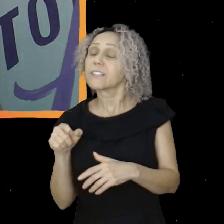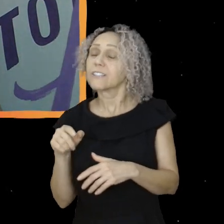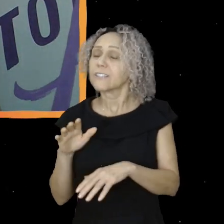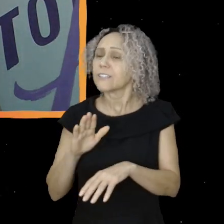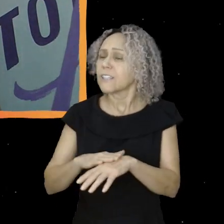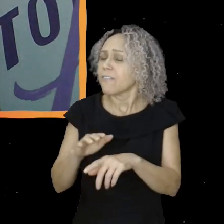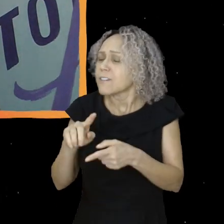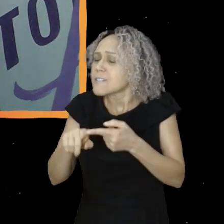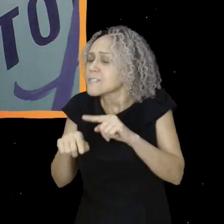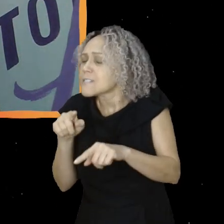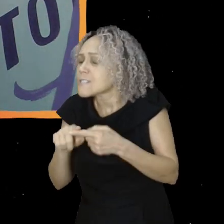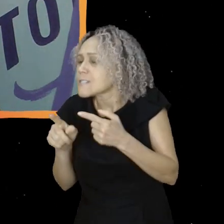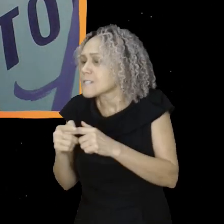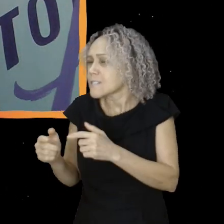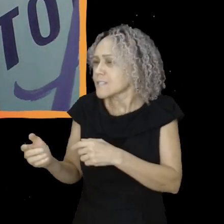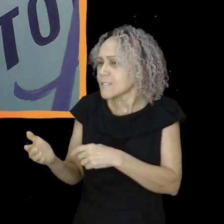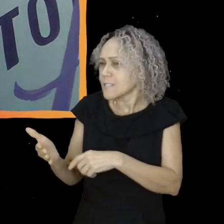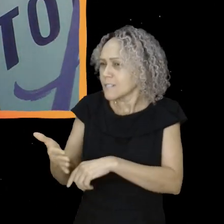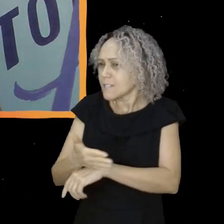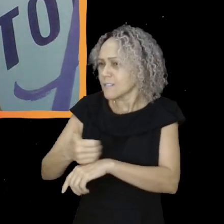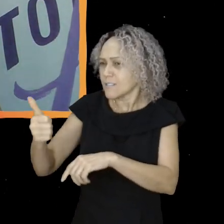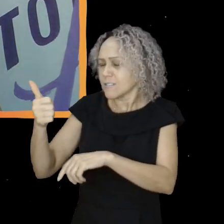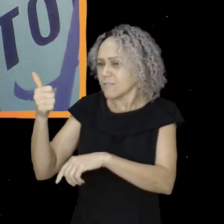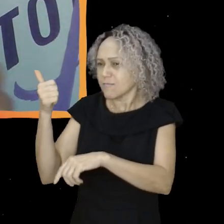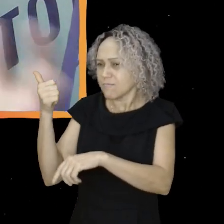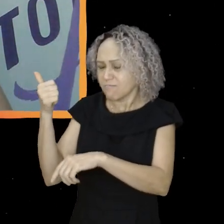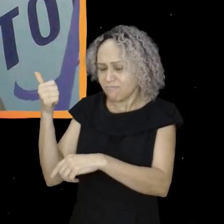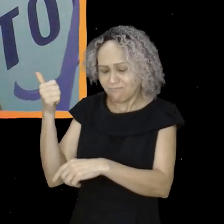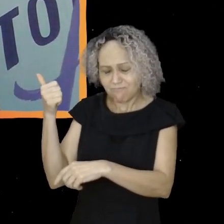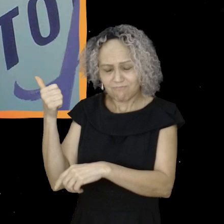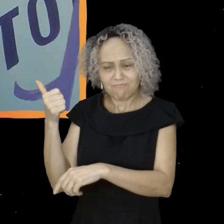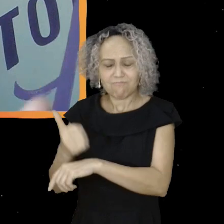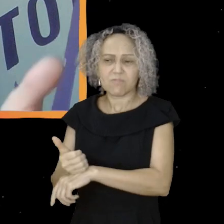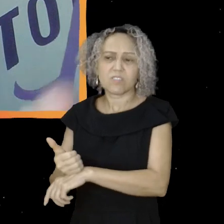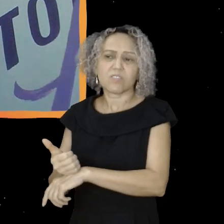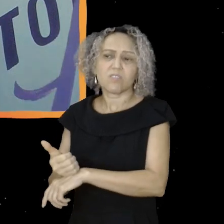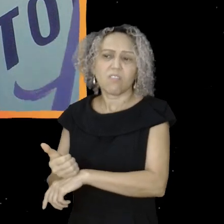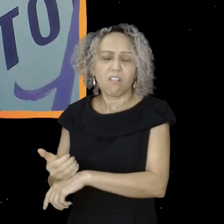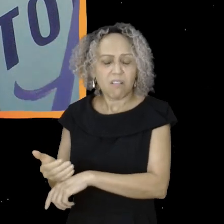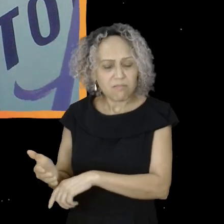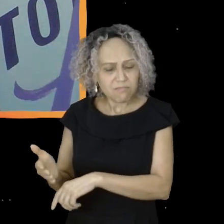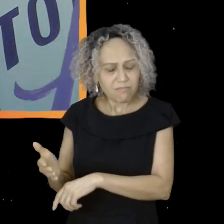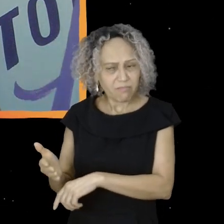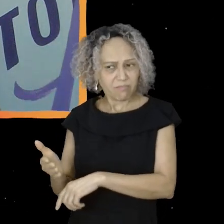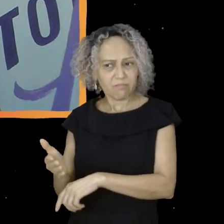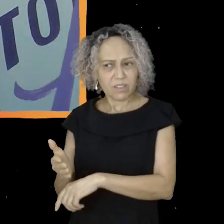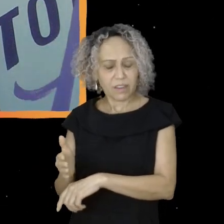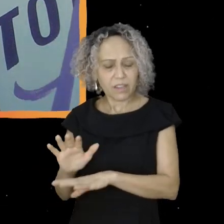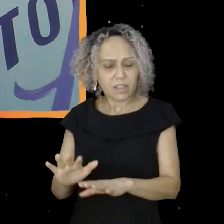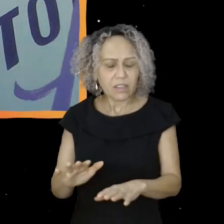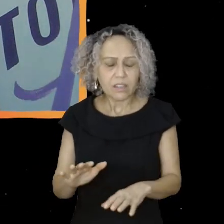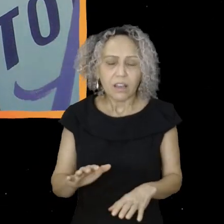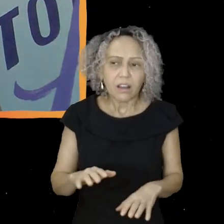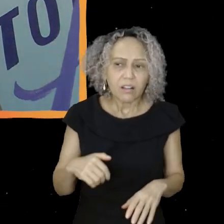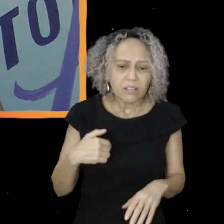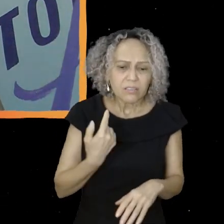quando vem a reforma do ensino médio, é a concretização de, tipo assim, nós estamos vivendo, de fato, um ataque à democracia,